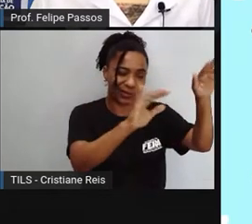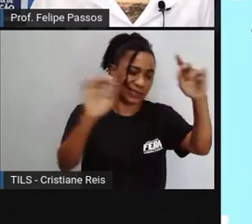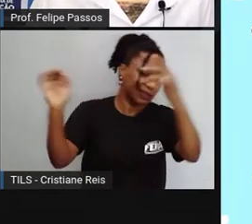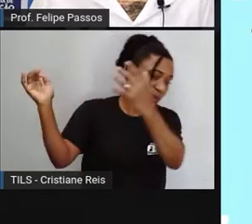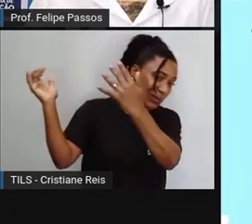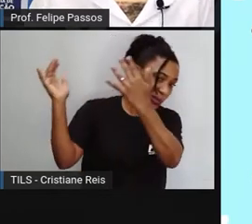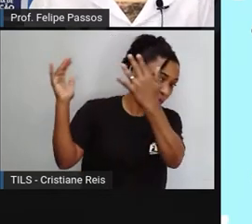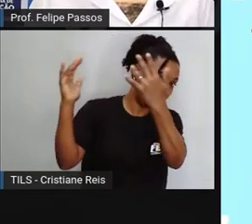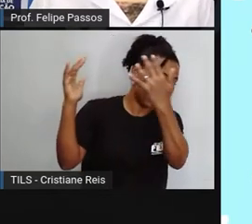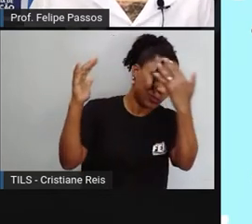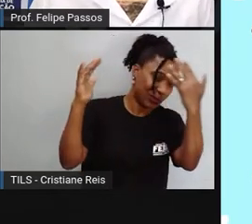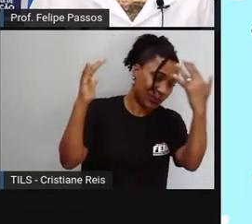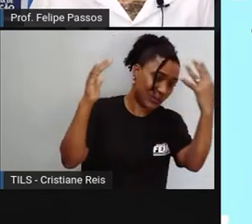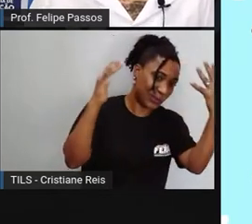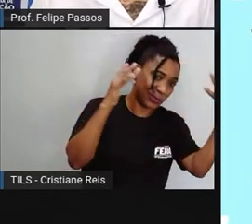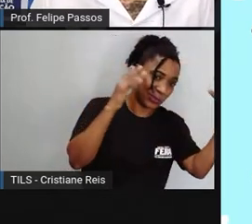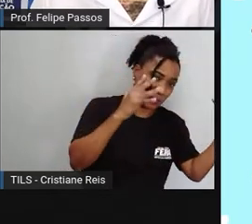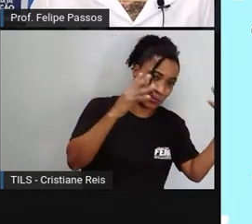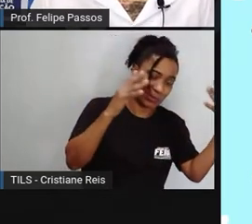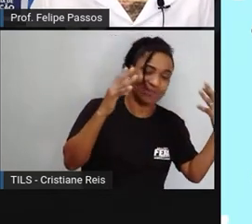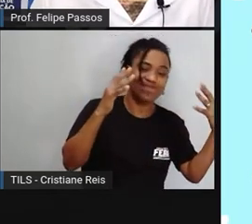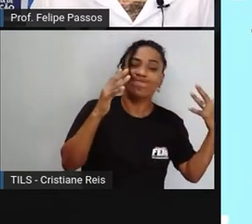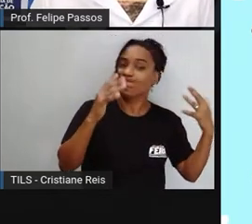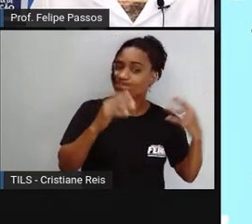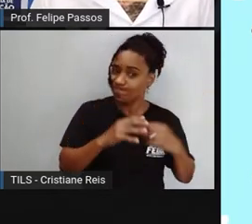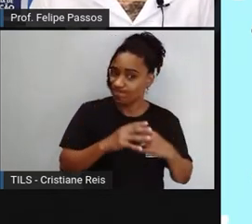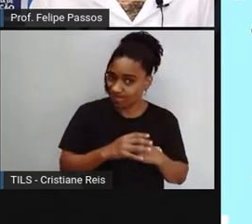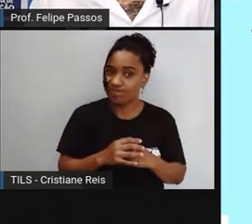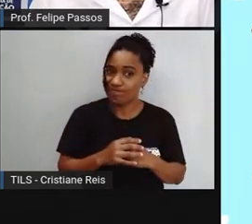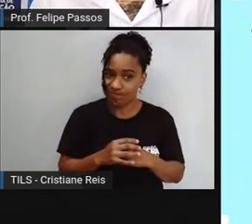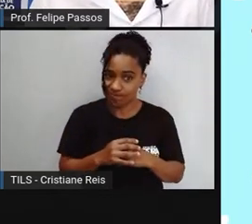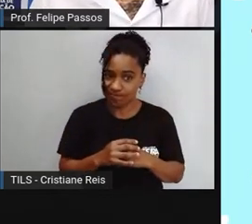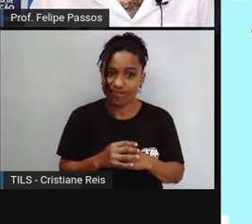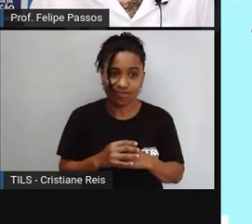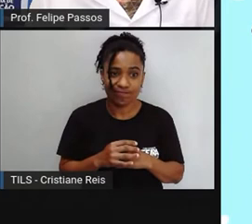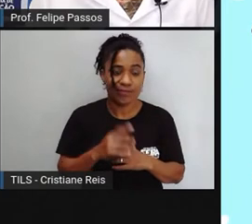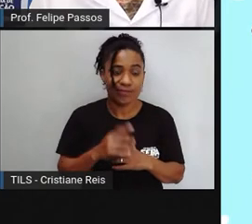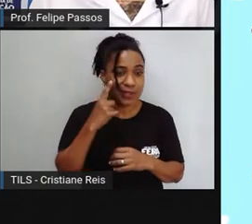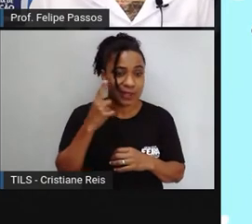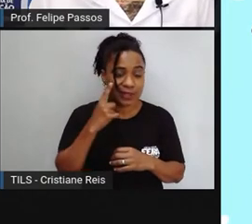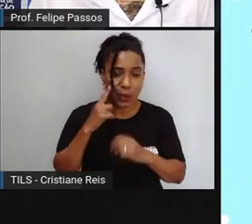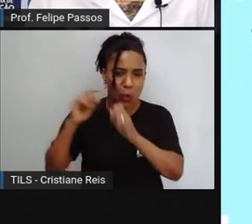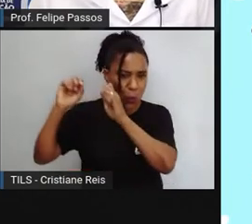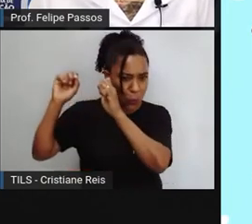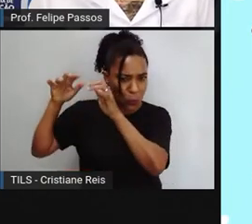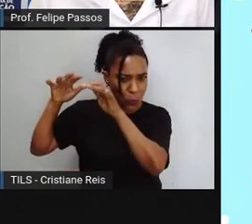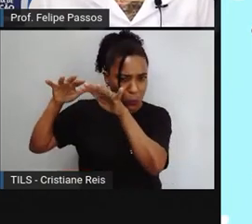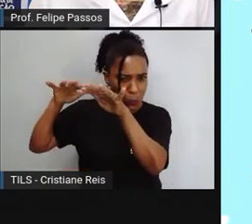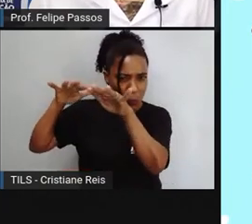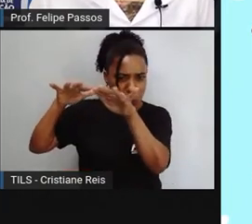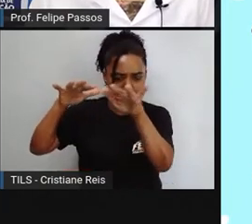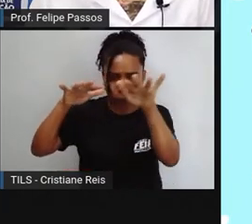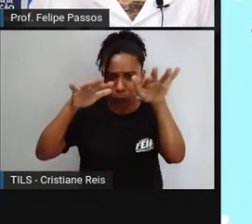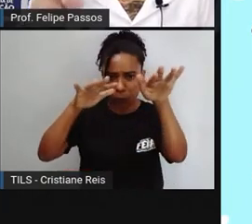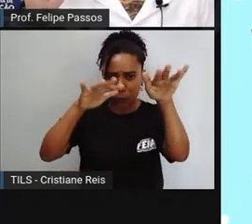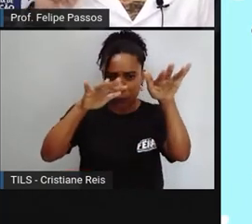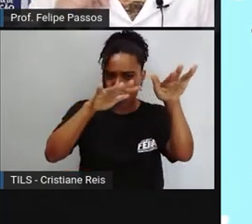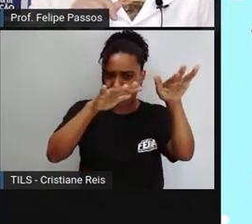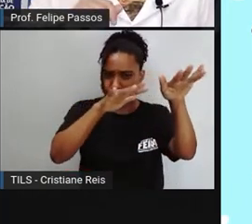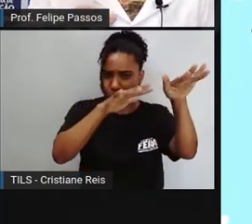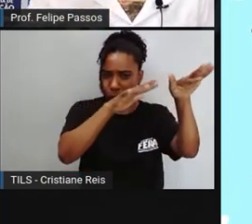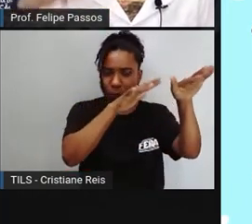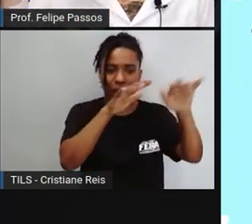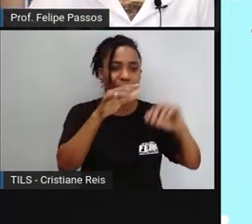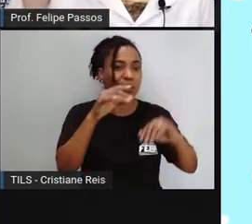O enxame é o momento onde a colmeia está na defensiva. Sabe quando uma pessoa está na defensiva, que qualquer